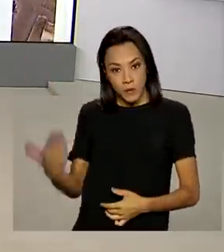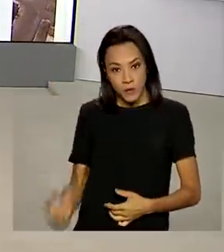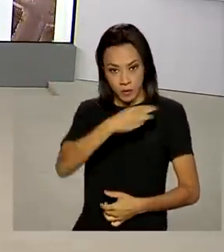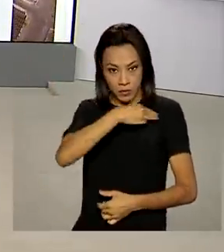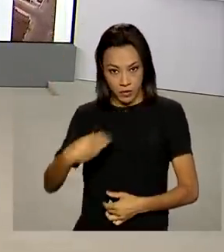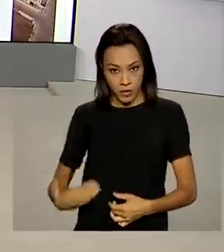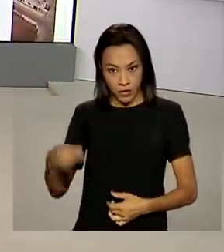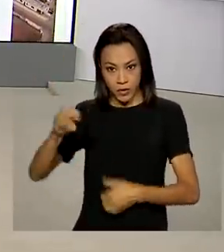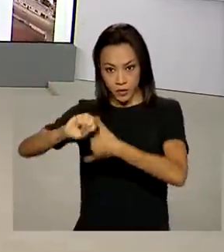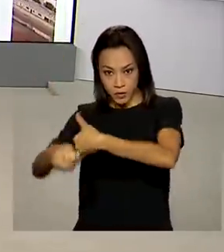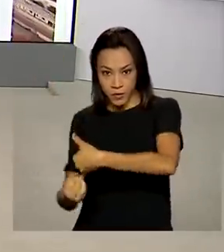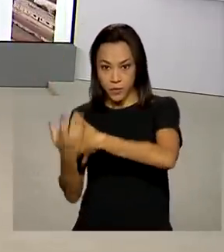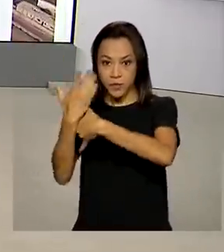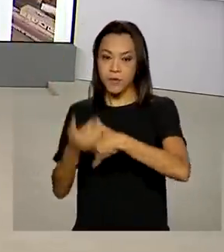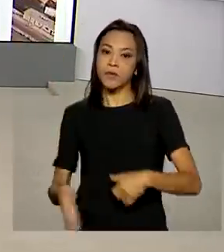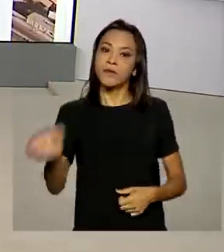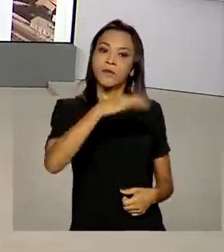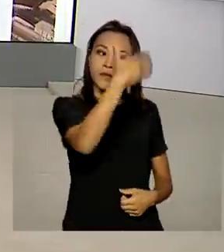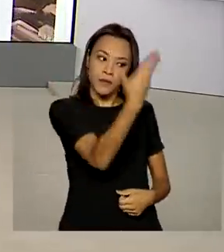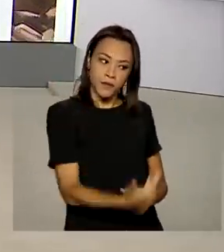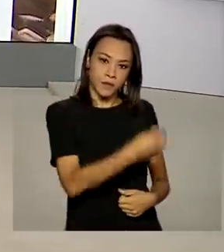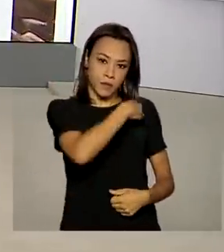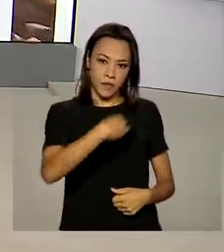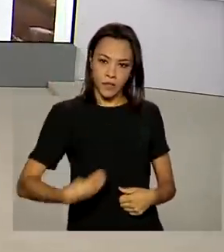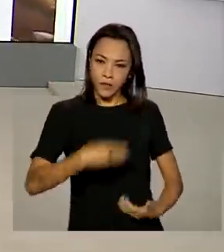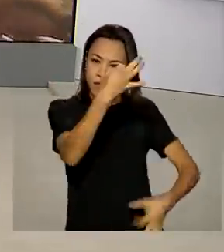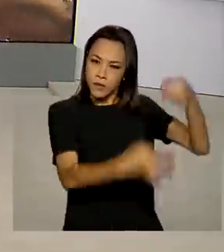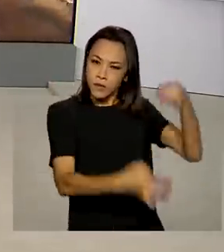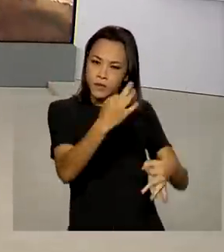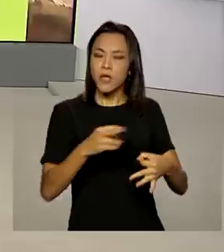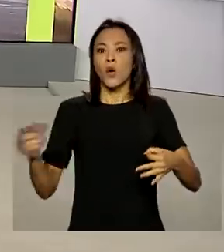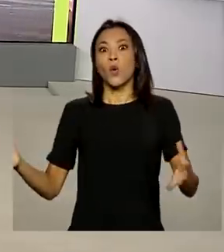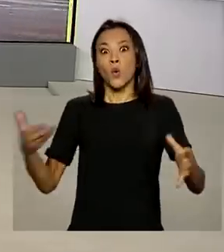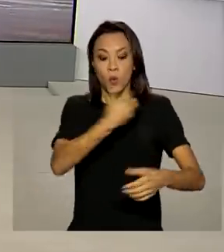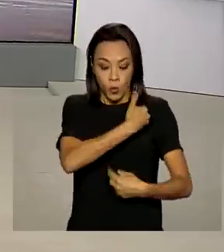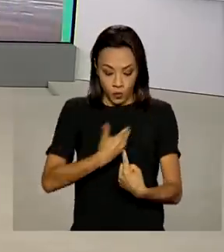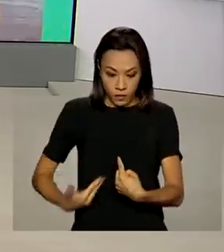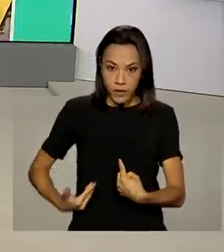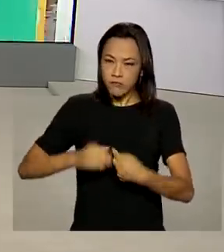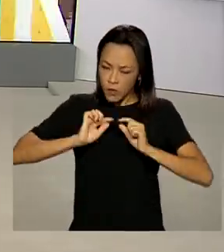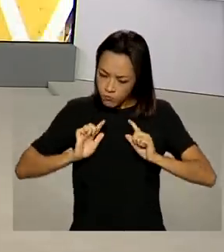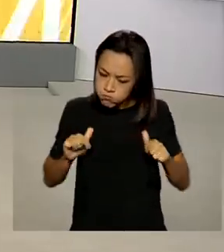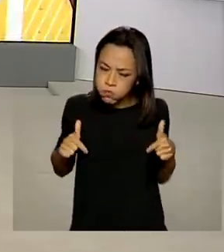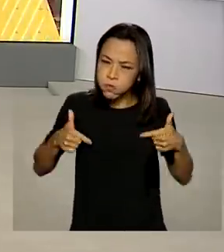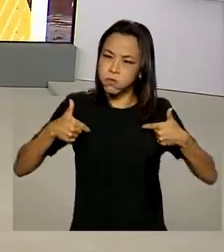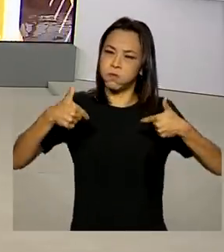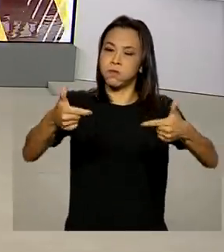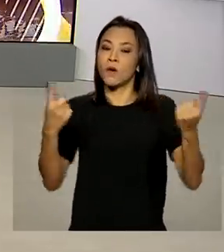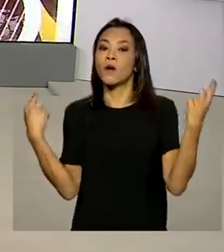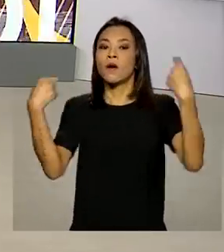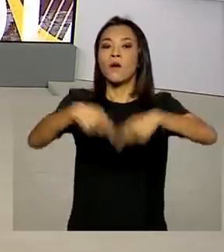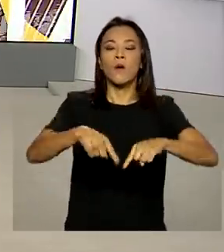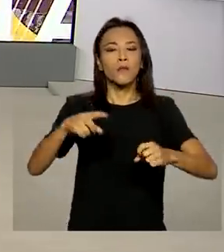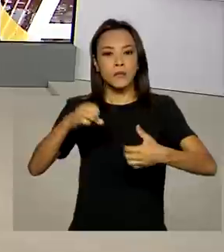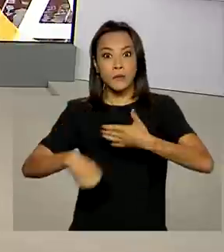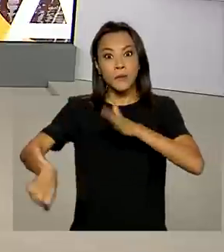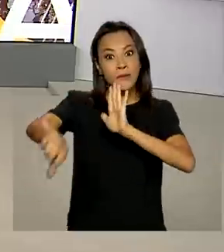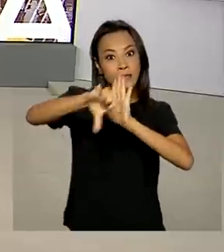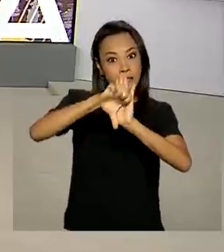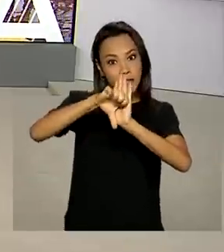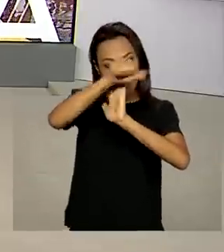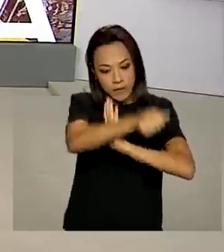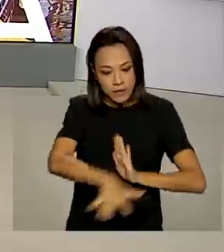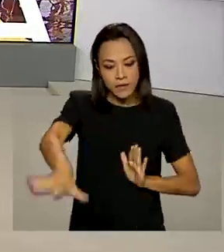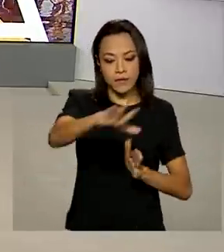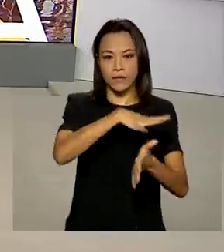Justiça e Segurança Pública anunciaram que o governo vai atuar de forma ainda mais contundente no combate aos crimes ambientais